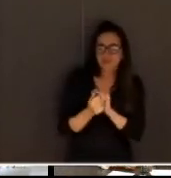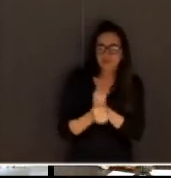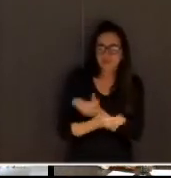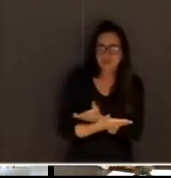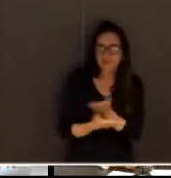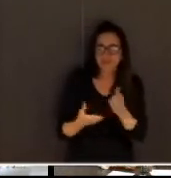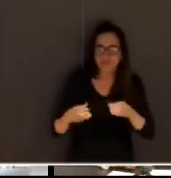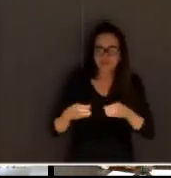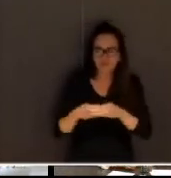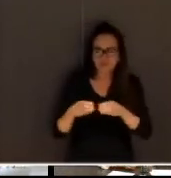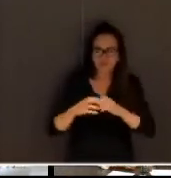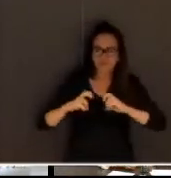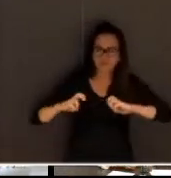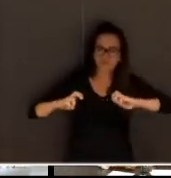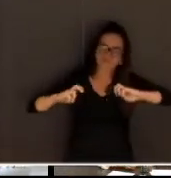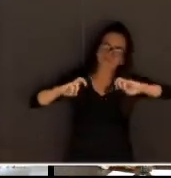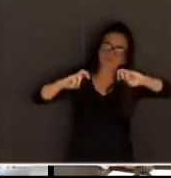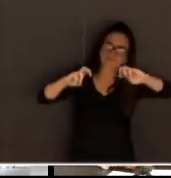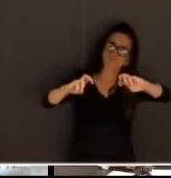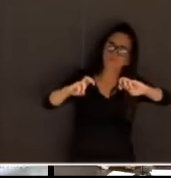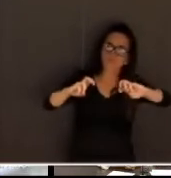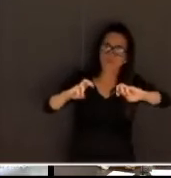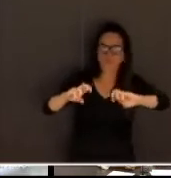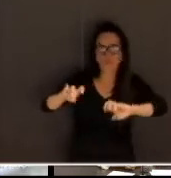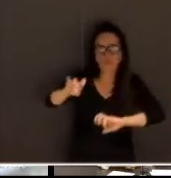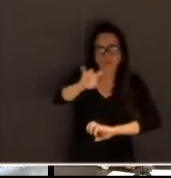o colega César Danilo,